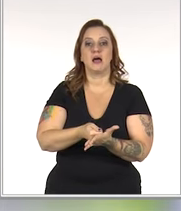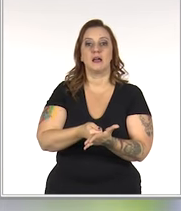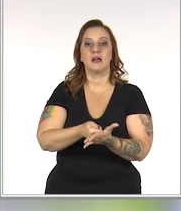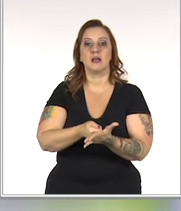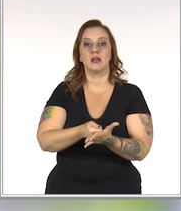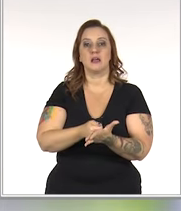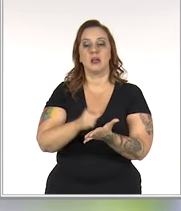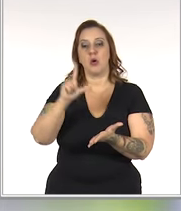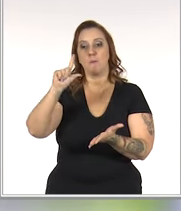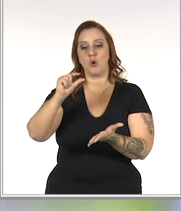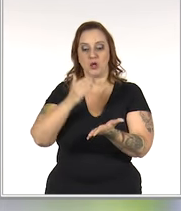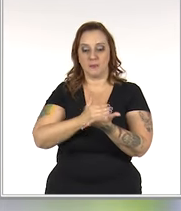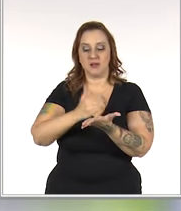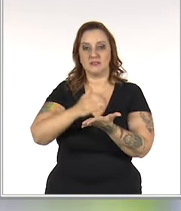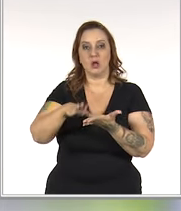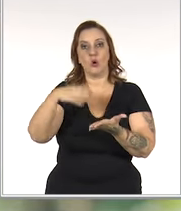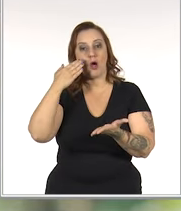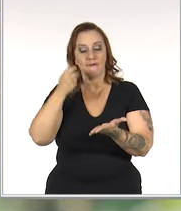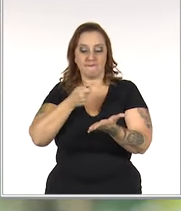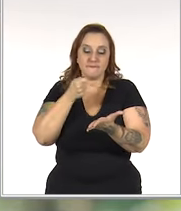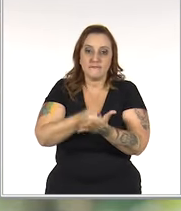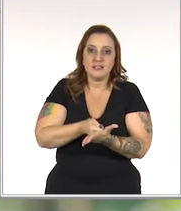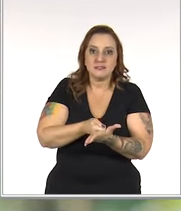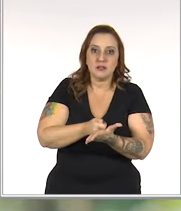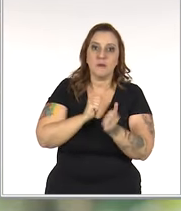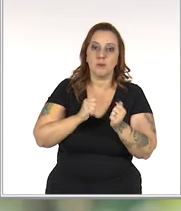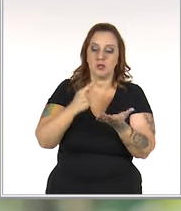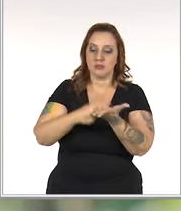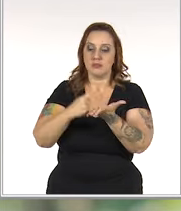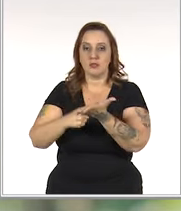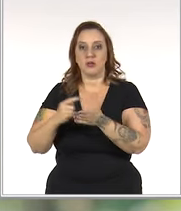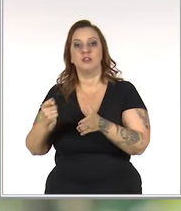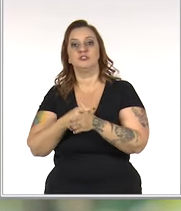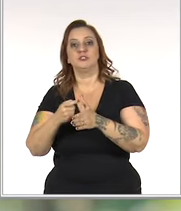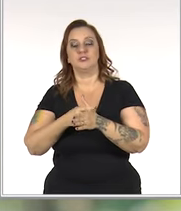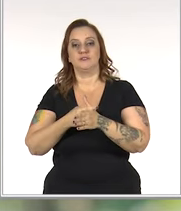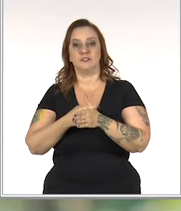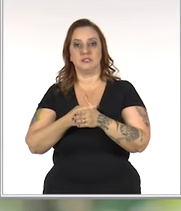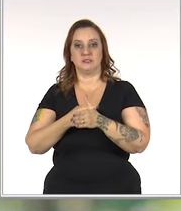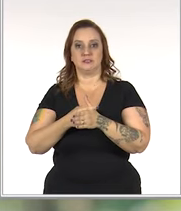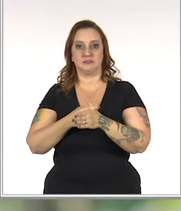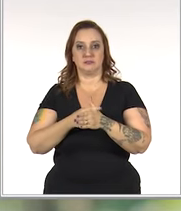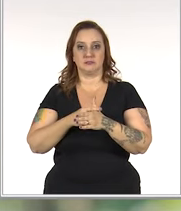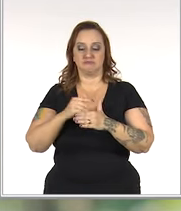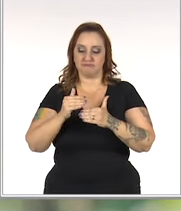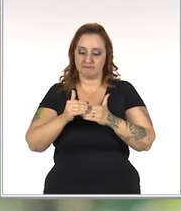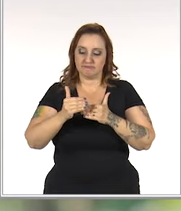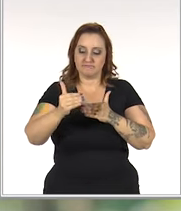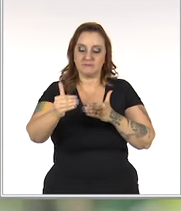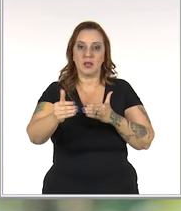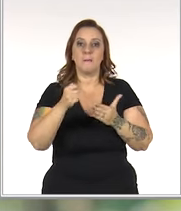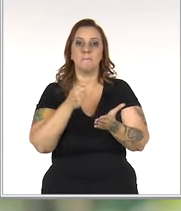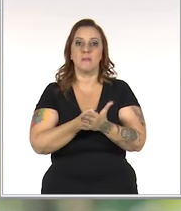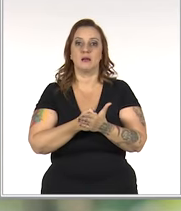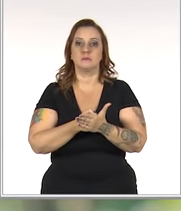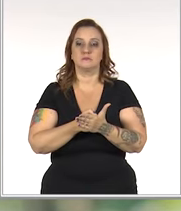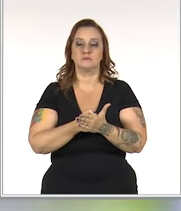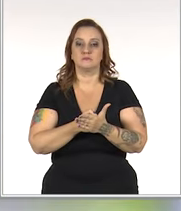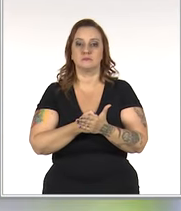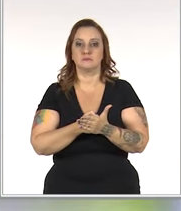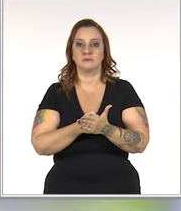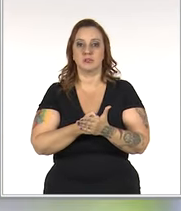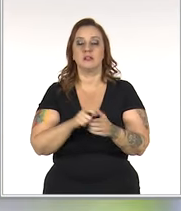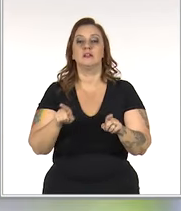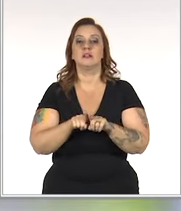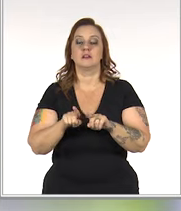em menos parcelas ou à vista. Posso renegociar compromissos financeiros alongando o prazo para pagamento,